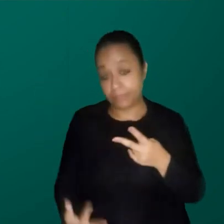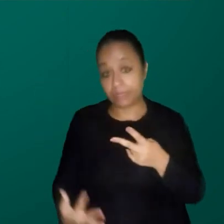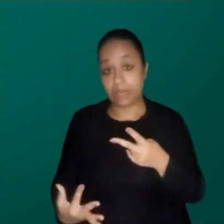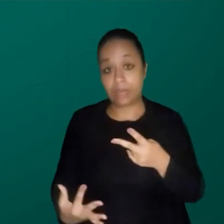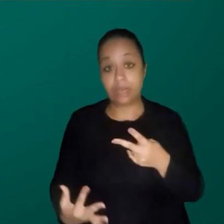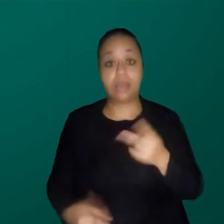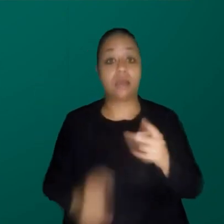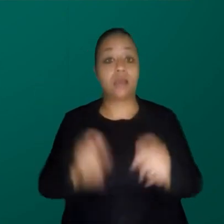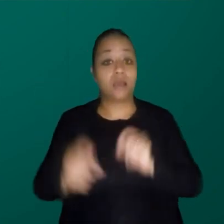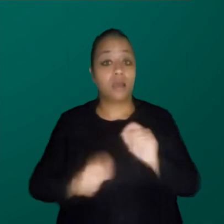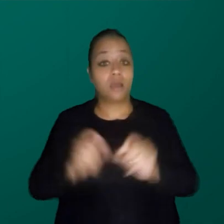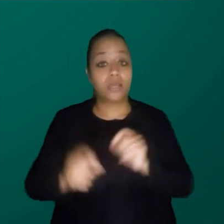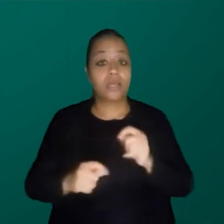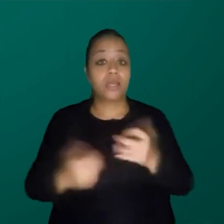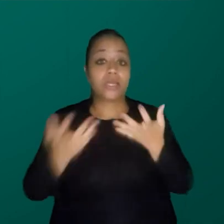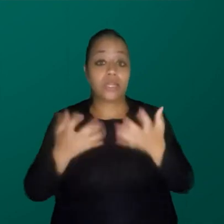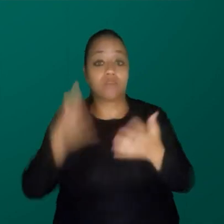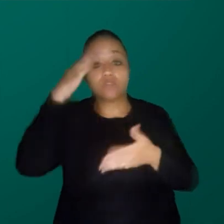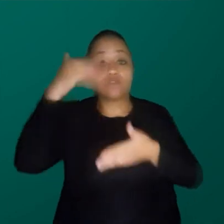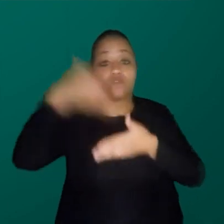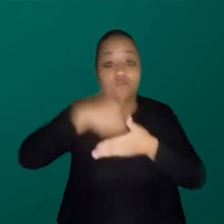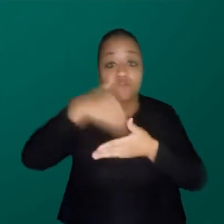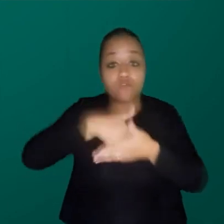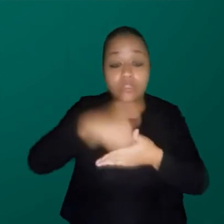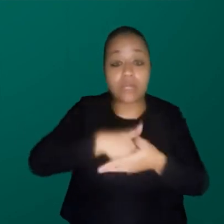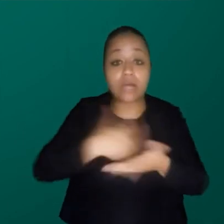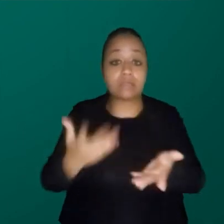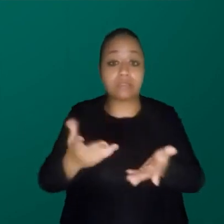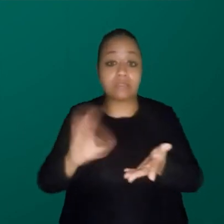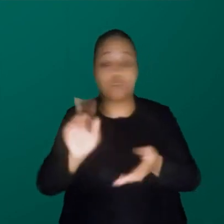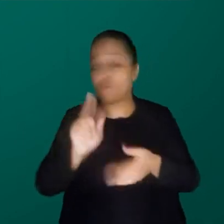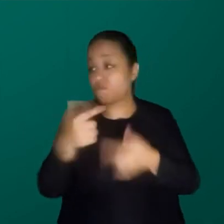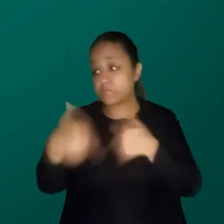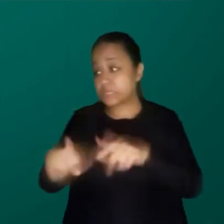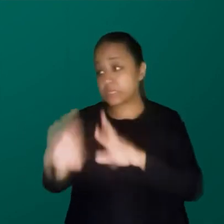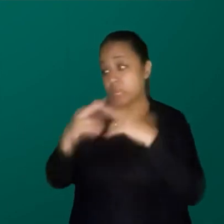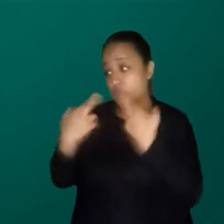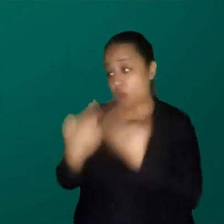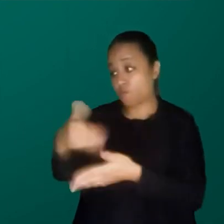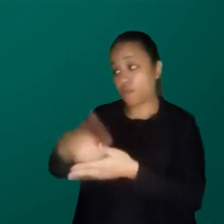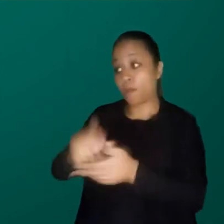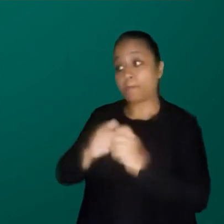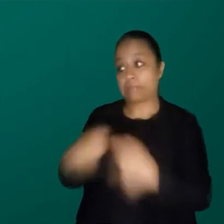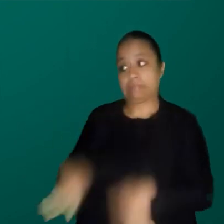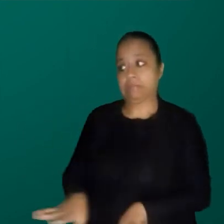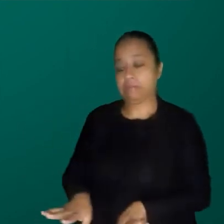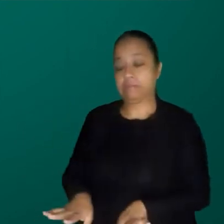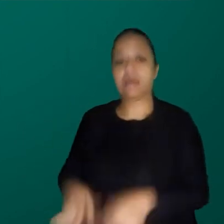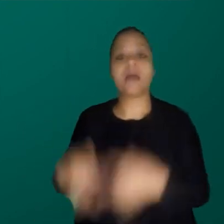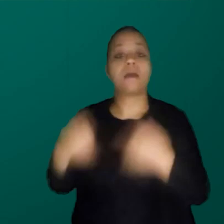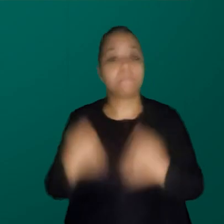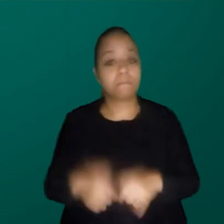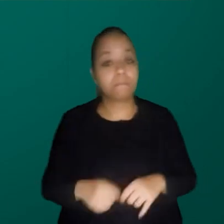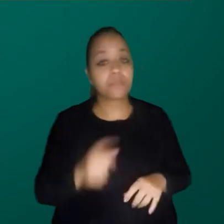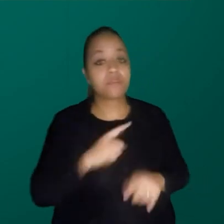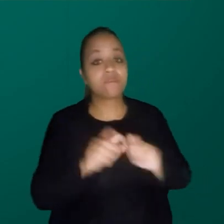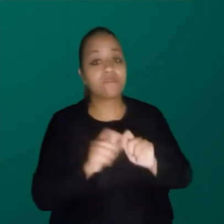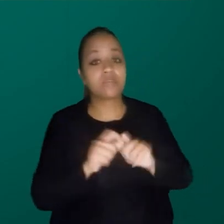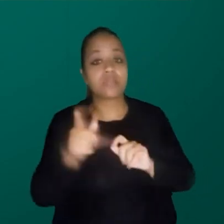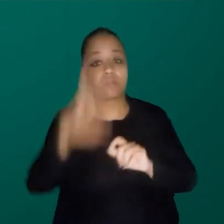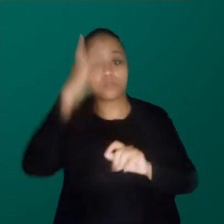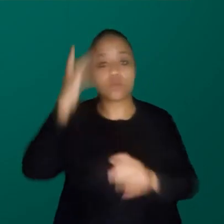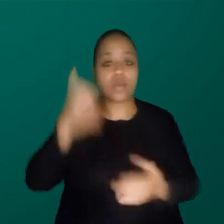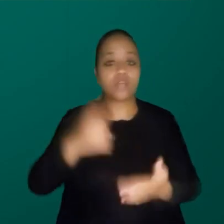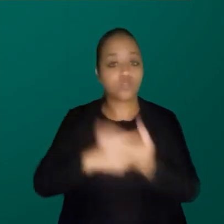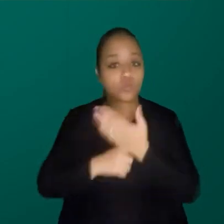né? Então assim, queriam que votasse isso numa outra reunião, eu falei, não vai votar, sabe? Aí teve que vir um men's planning lá e